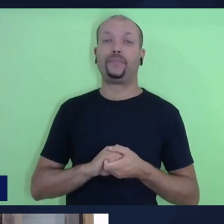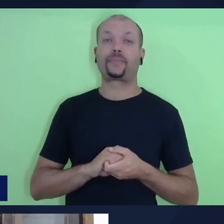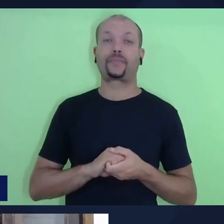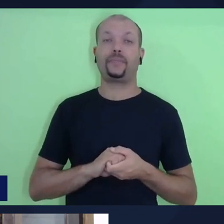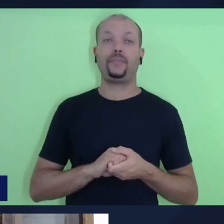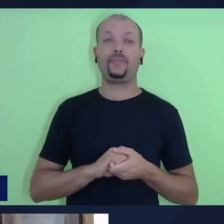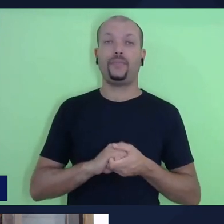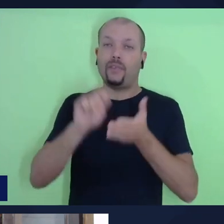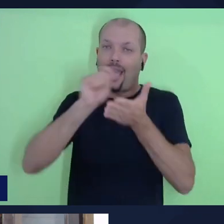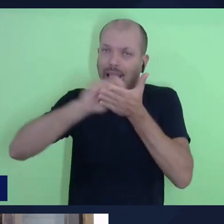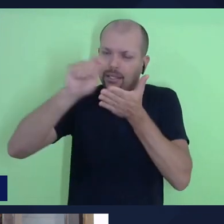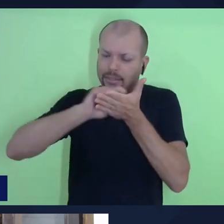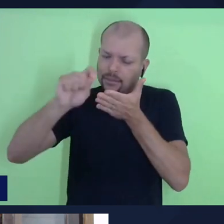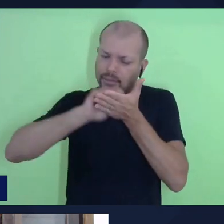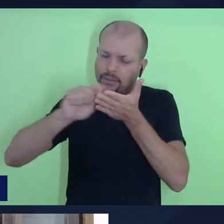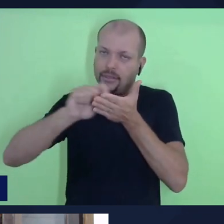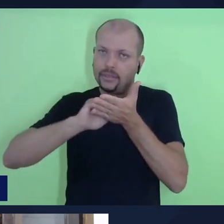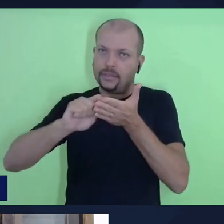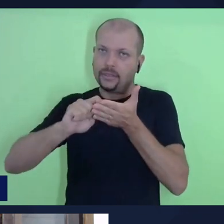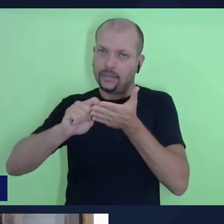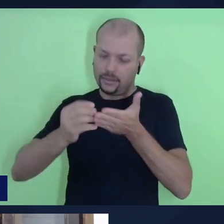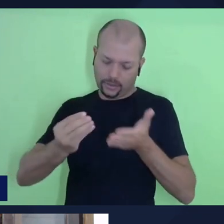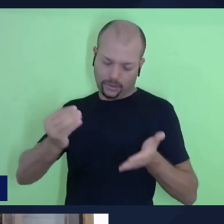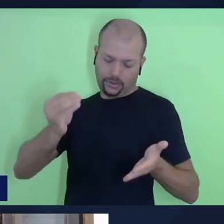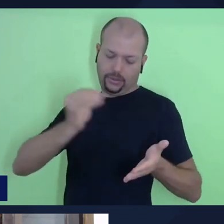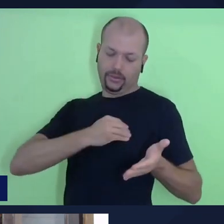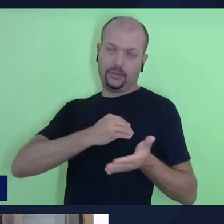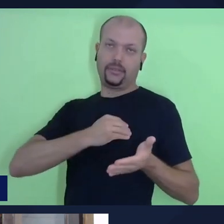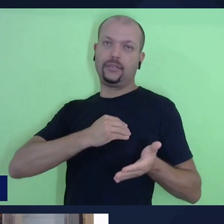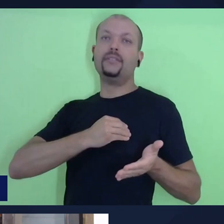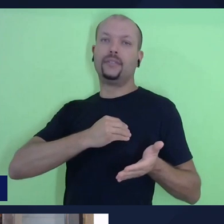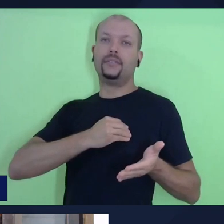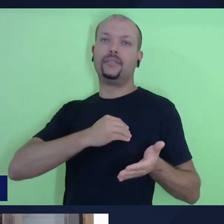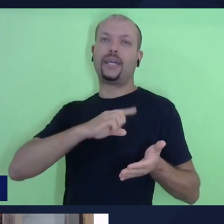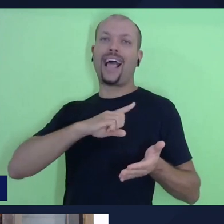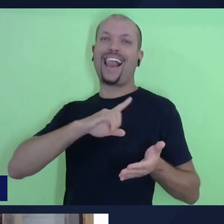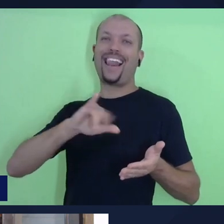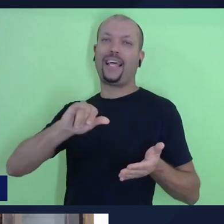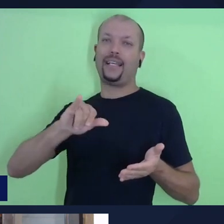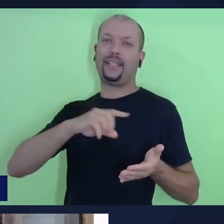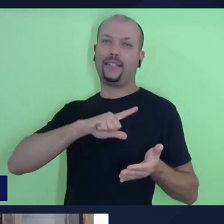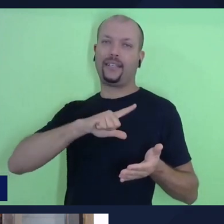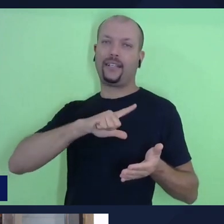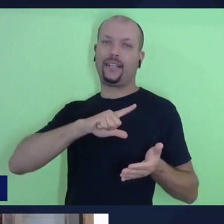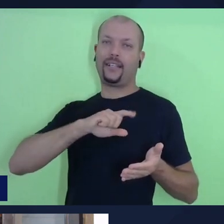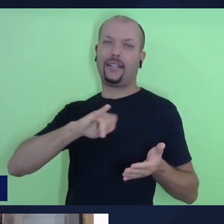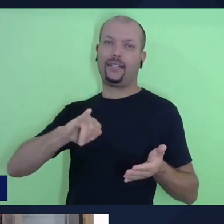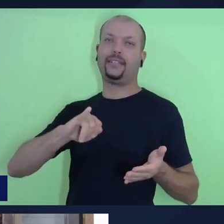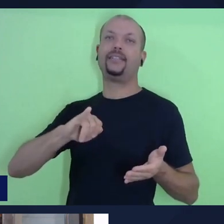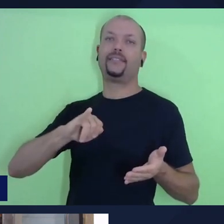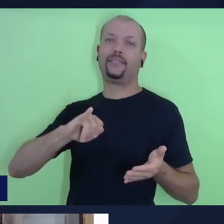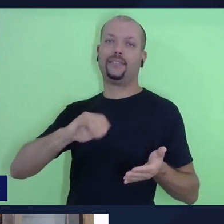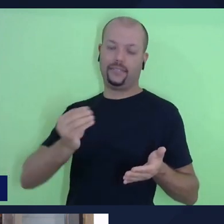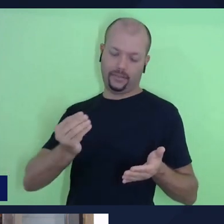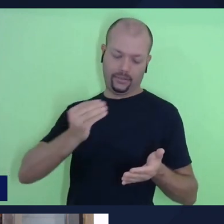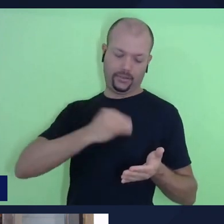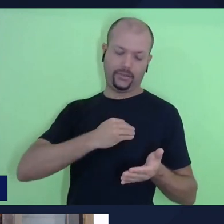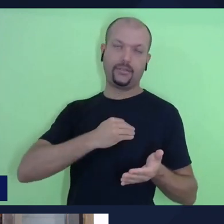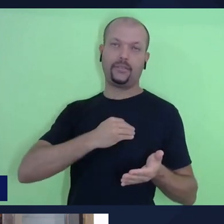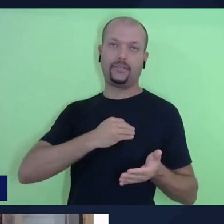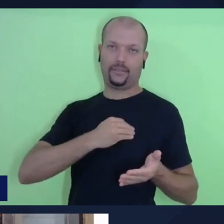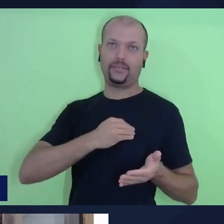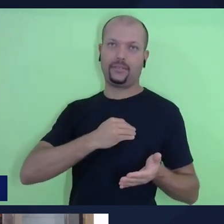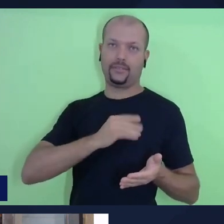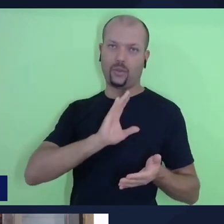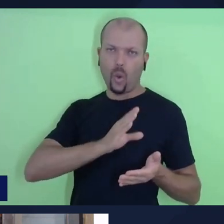escrever no nosso coração as leis de Deus e isso vai ser retomado depois no Novo Testamento.